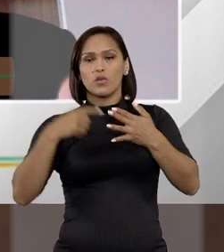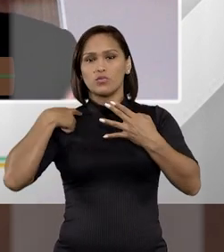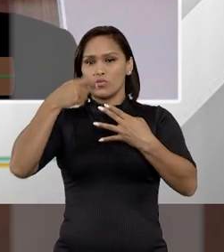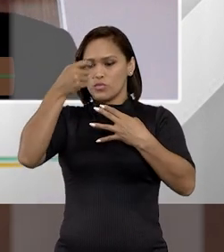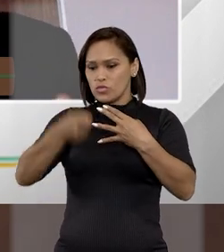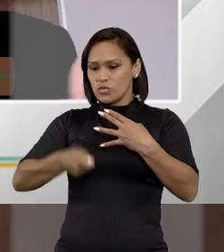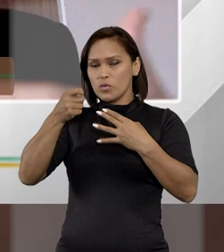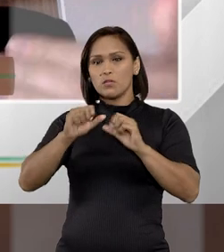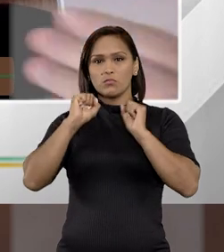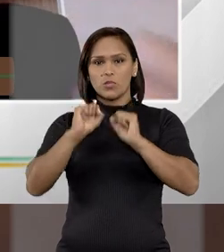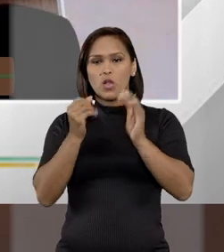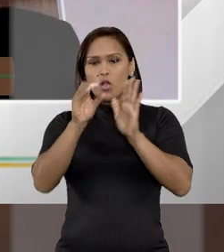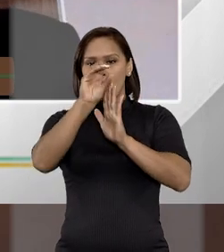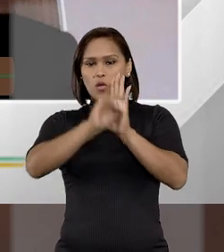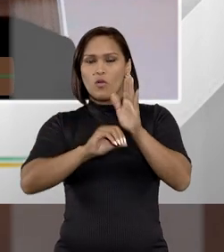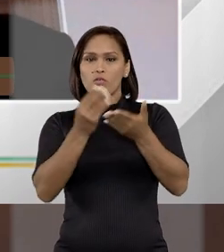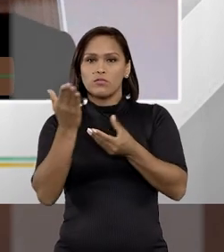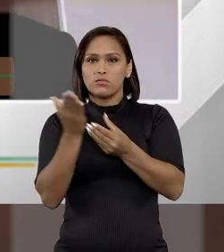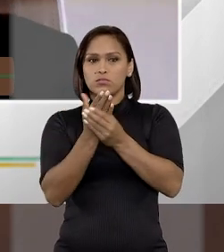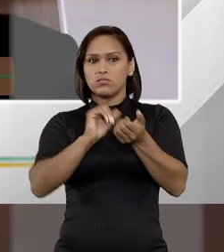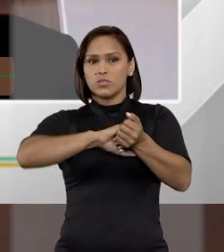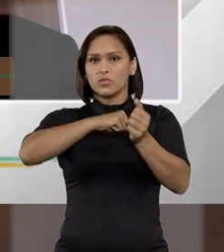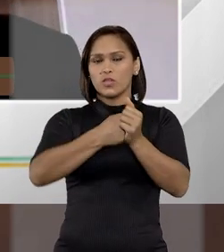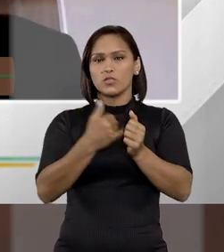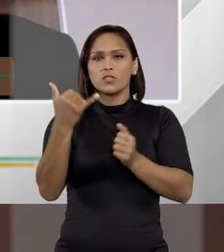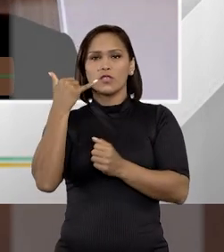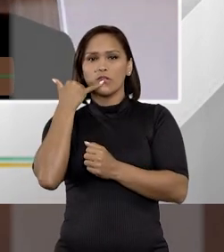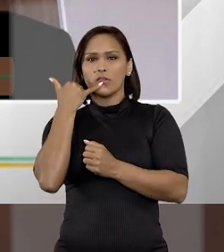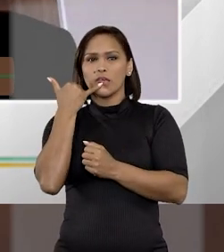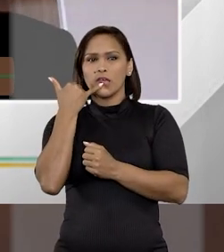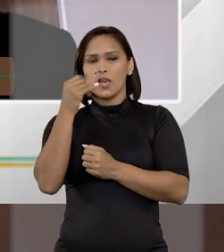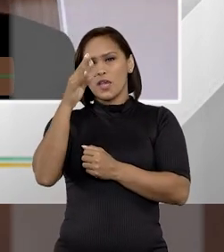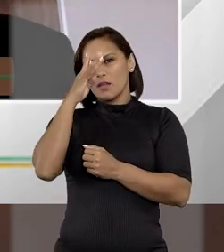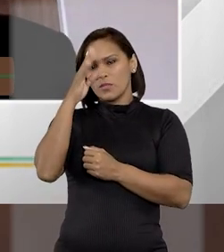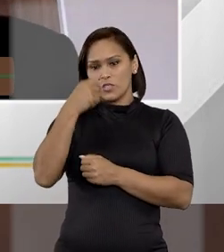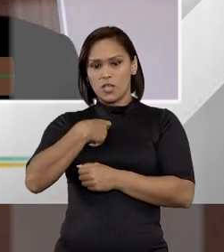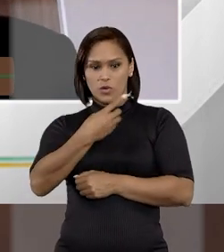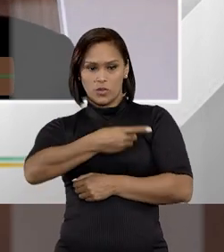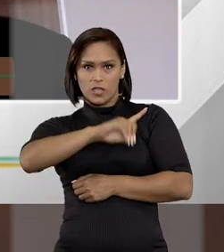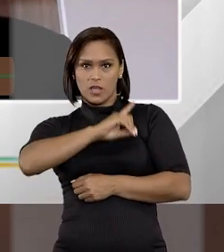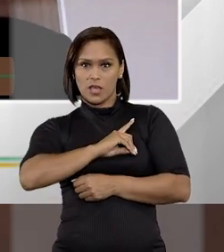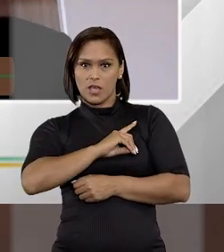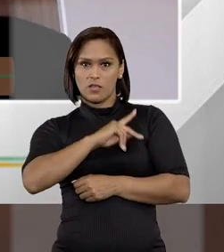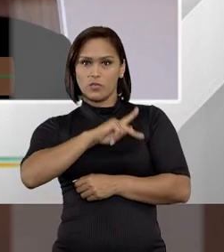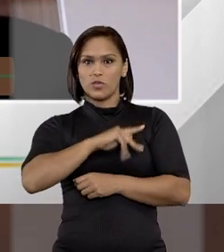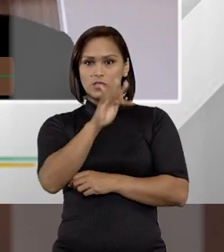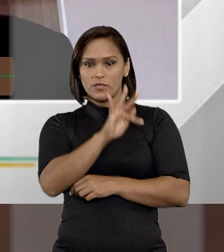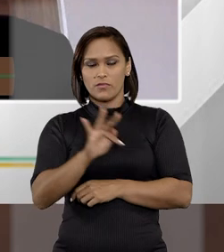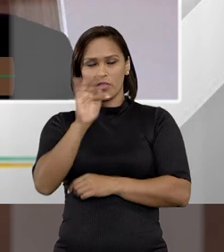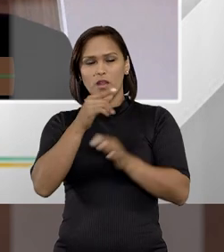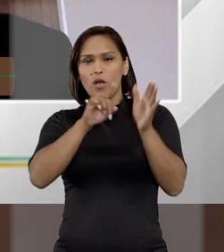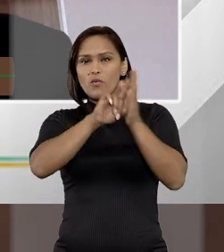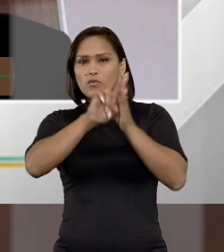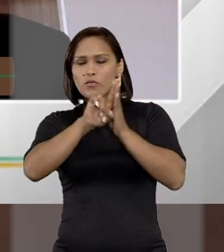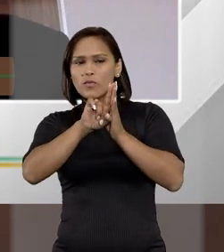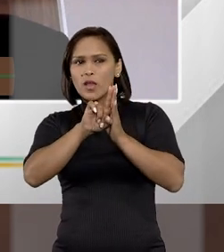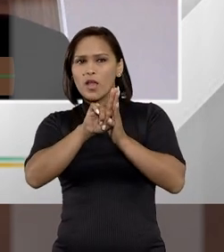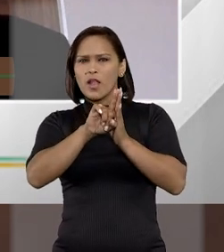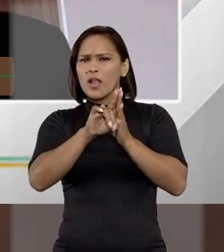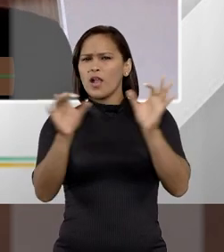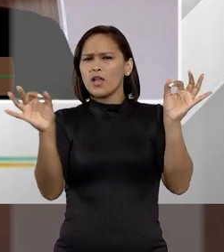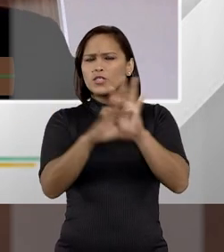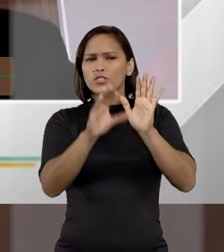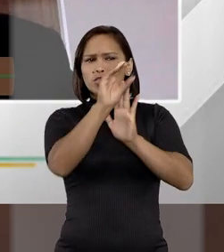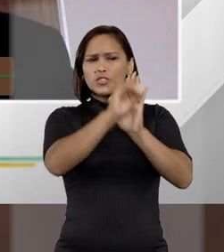que o juiz poderia decretar de ofício uma interceptação telefônica. Imagina só, eu, enquanto delegado de Polícia Federal, realizando uma investigação e, de